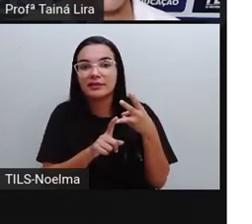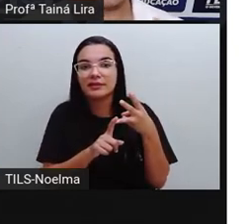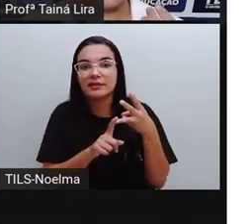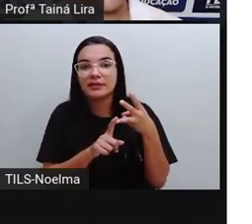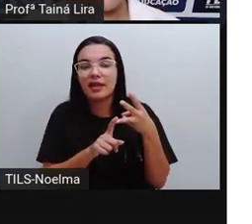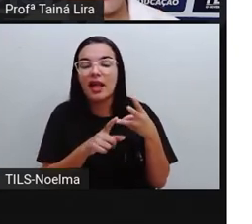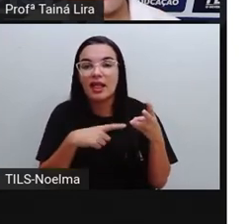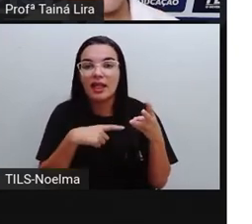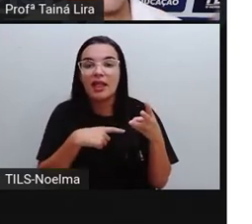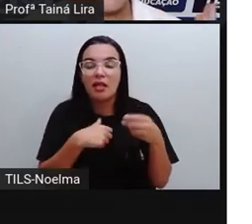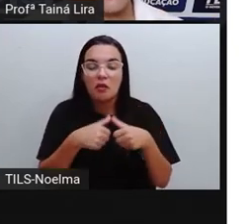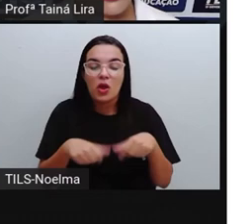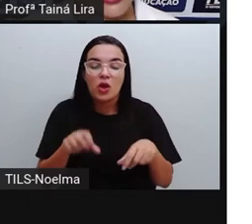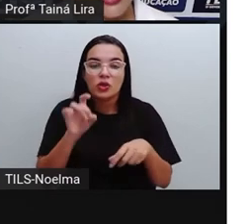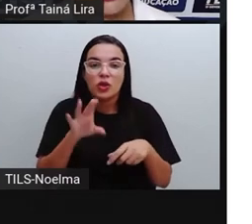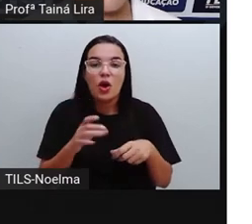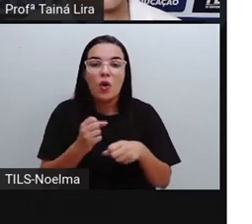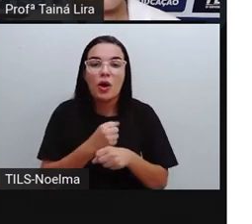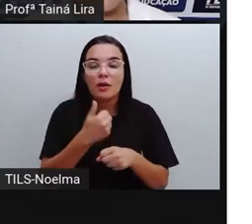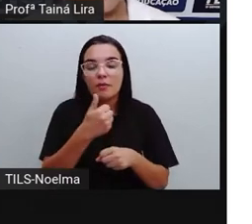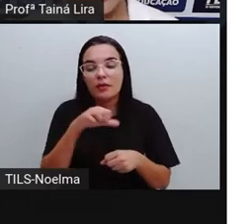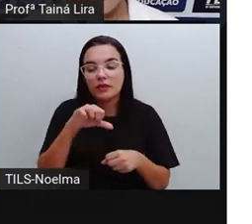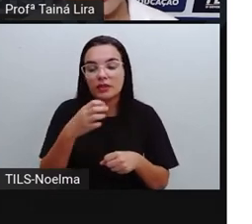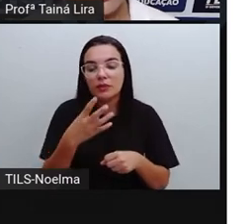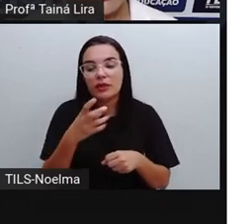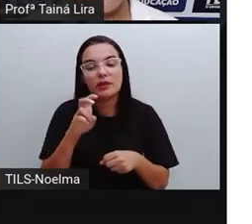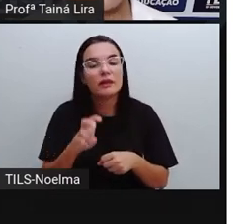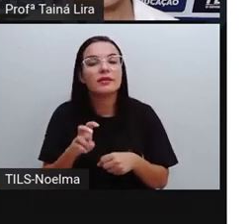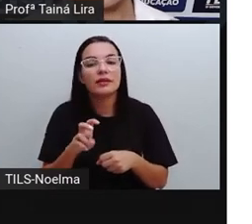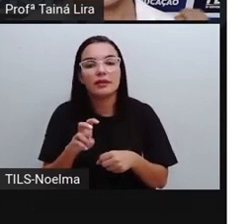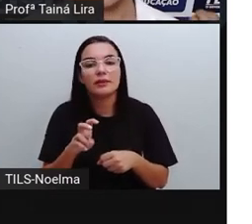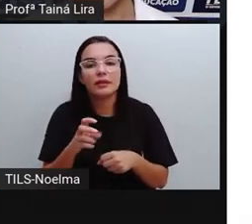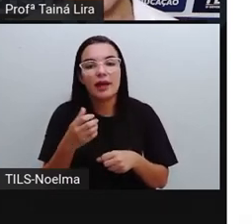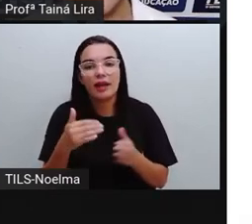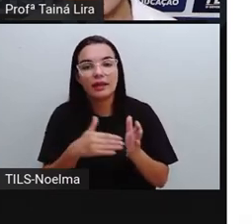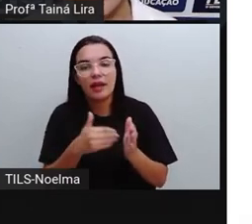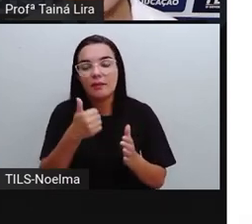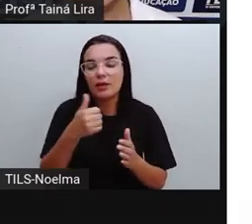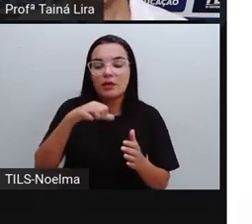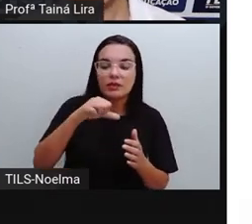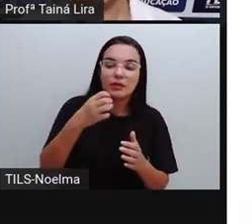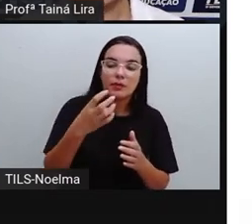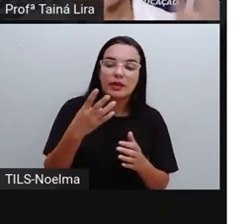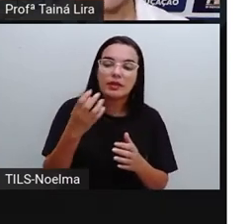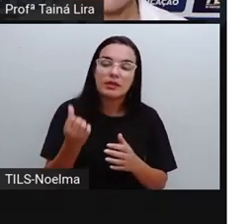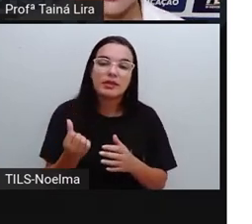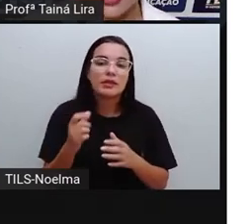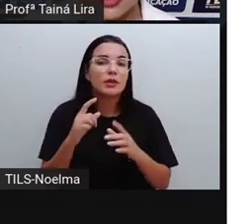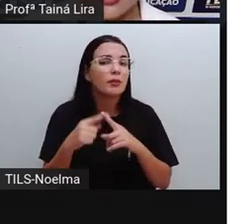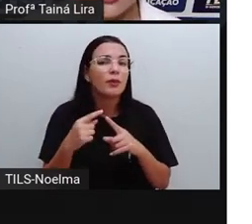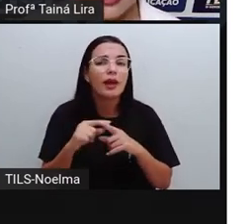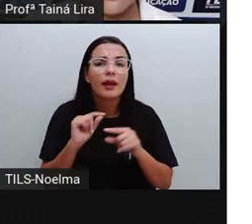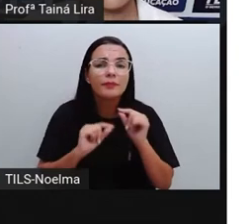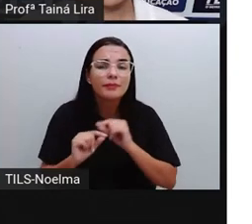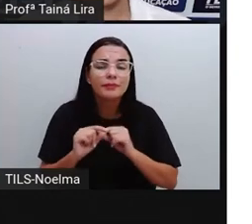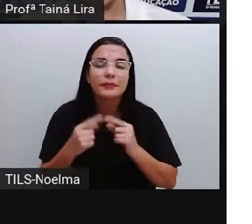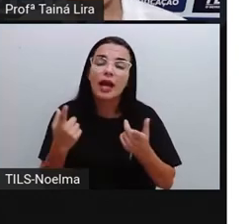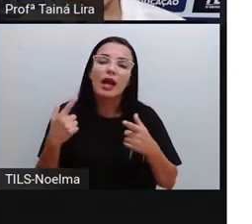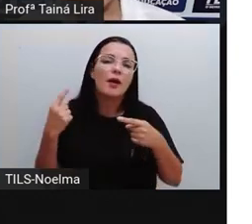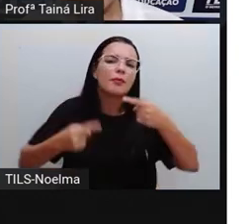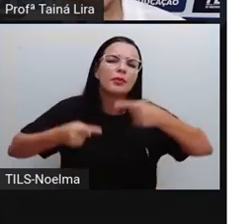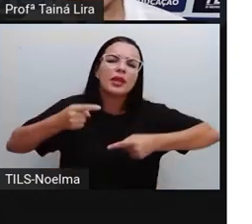Vieira de Andrade ficaram aí entre 1945 e 1946. Por quê, Pró? Questões políticas, tá?